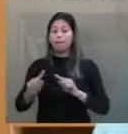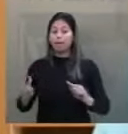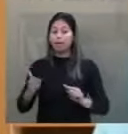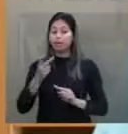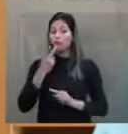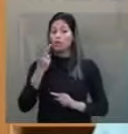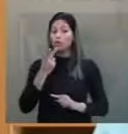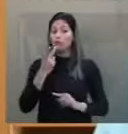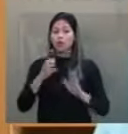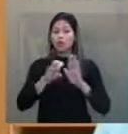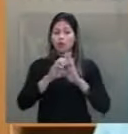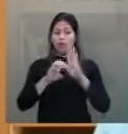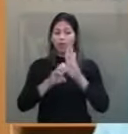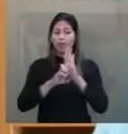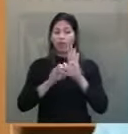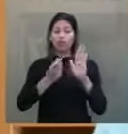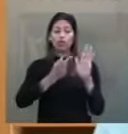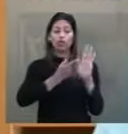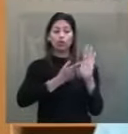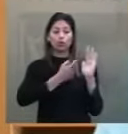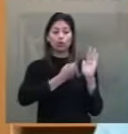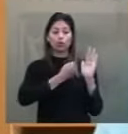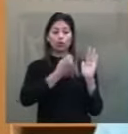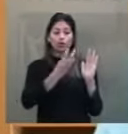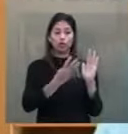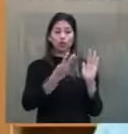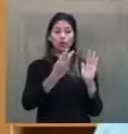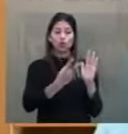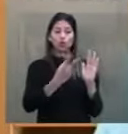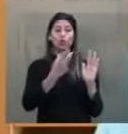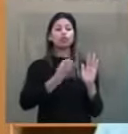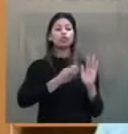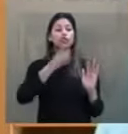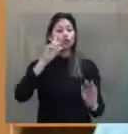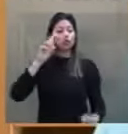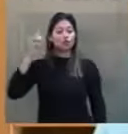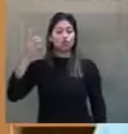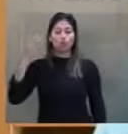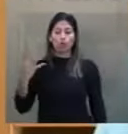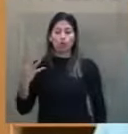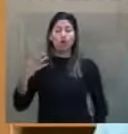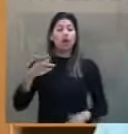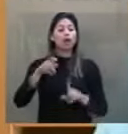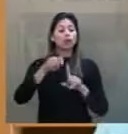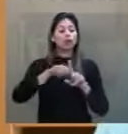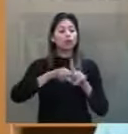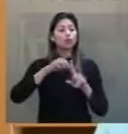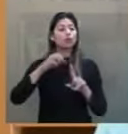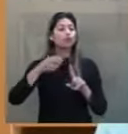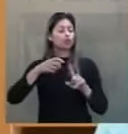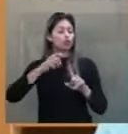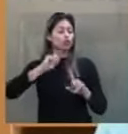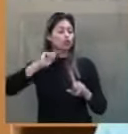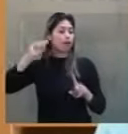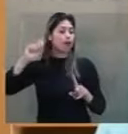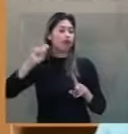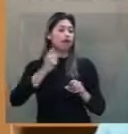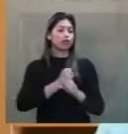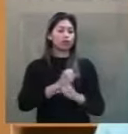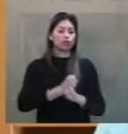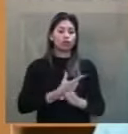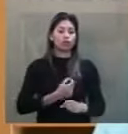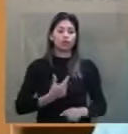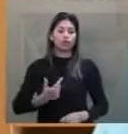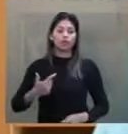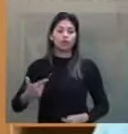referido acordo publicado já no dia 4 de 4 de 2022. Embargo de declaração em ação direta de inconstitucionalidade.